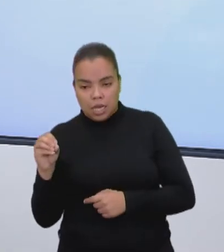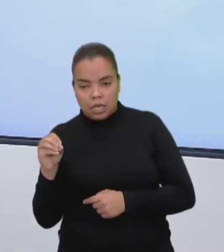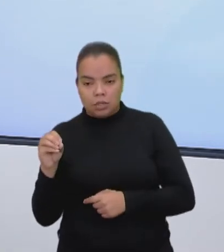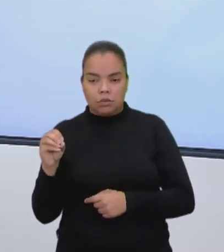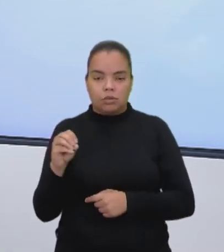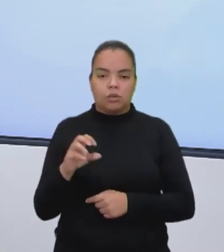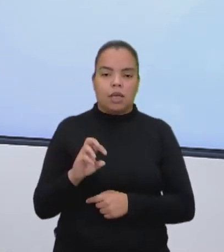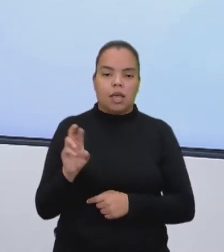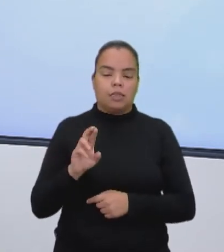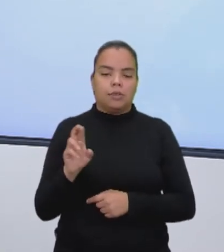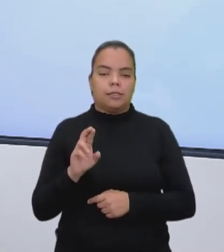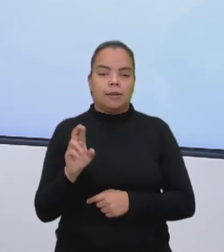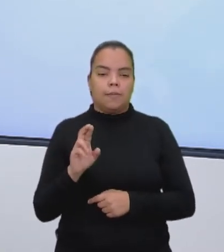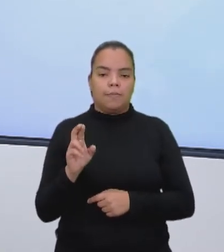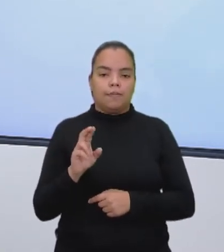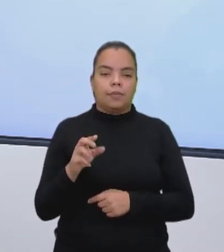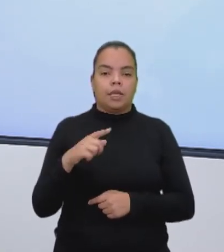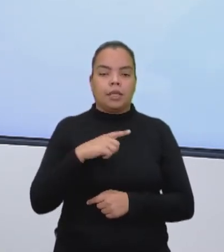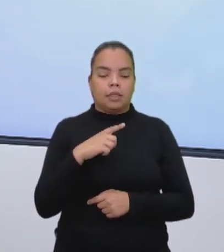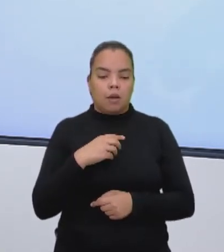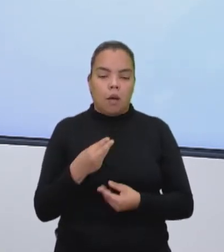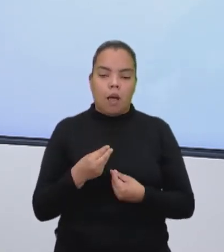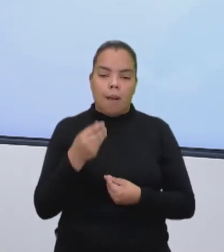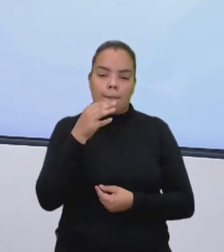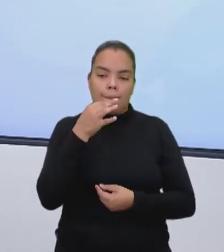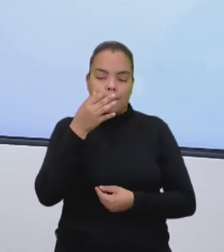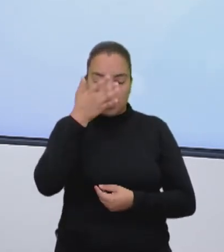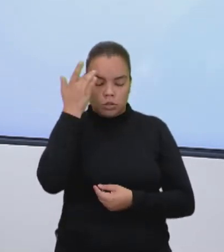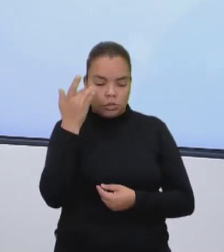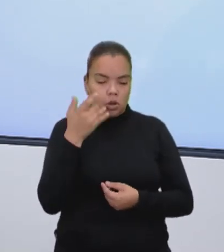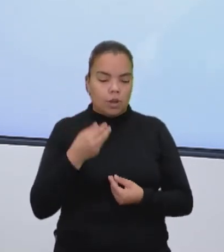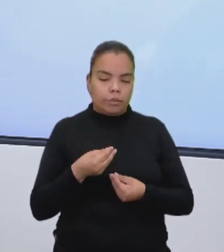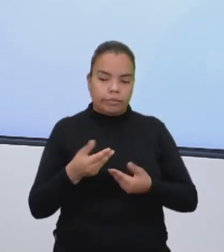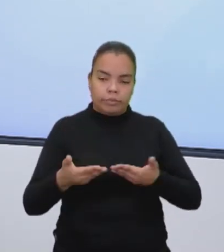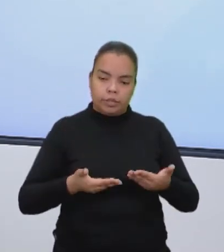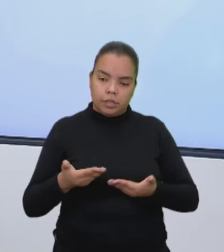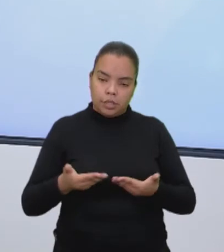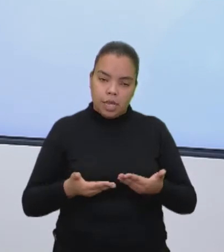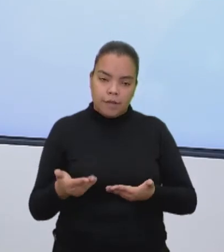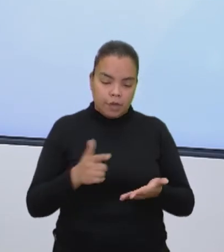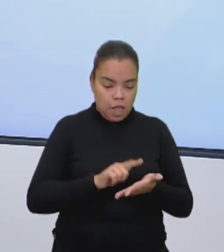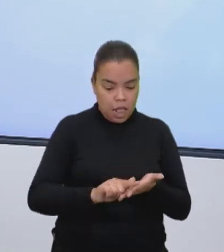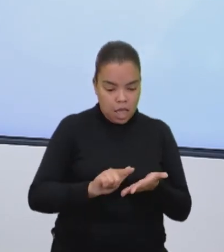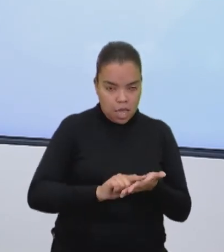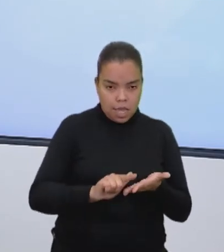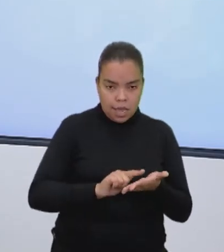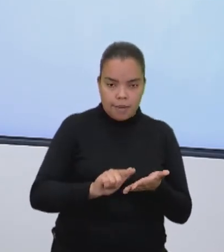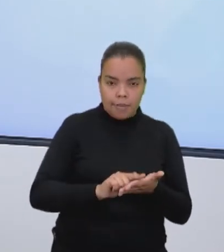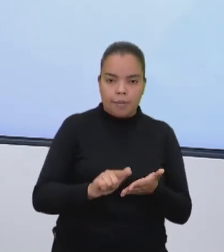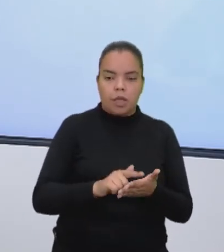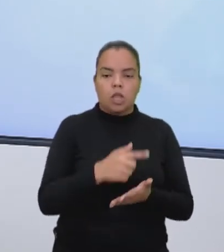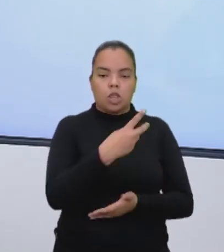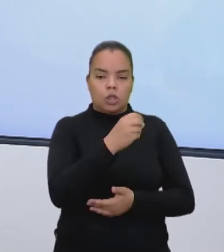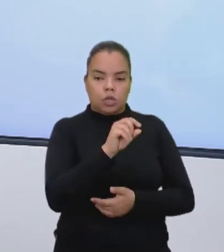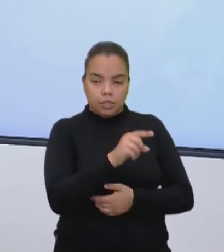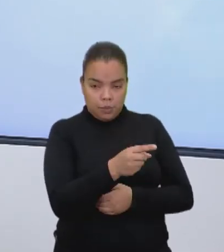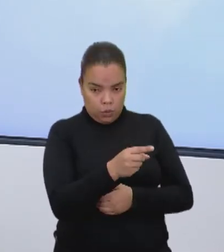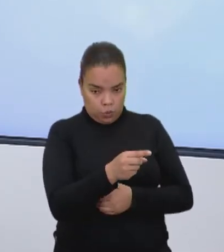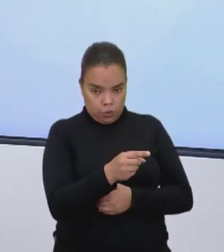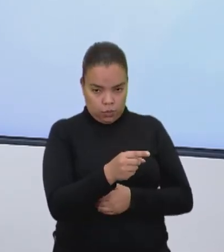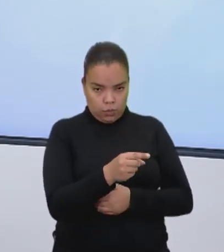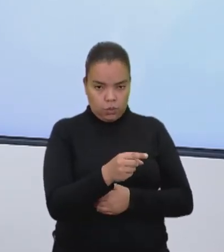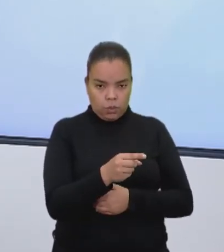a mão de obra lá, a moça que serve o café e que faz a limpeza das xícaras, ela custa aí dois mil reais